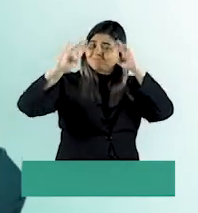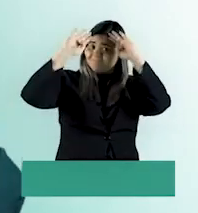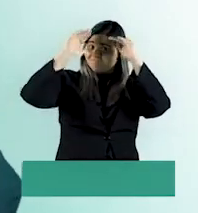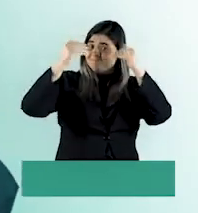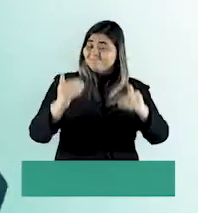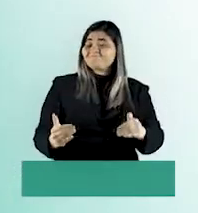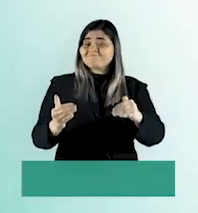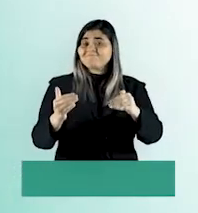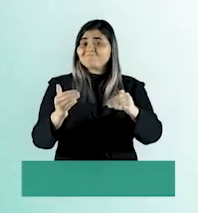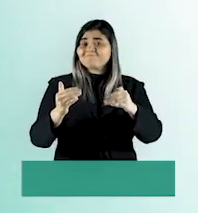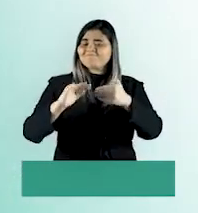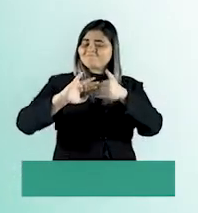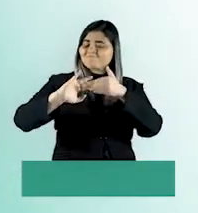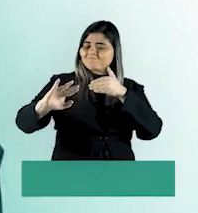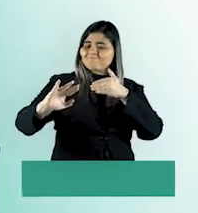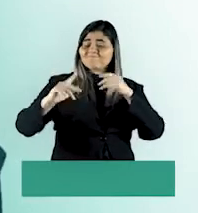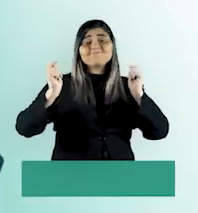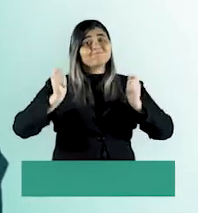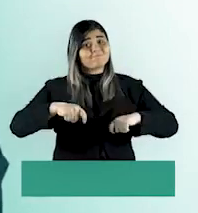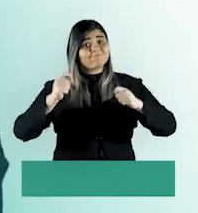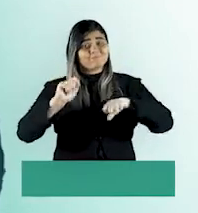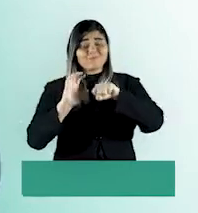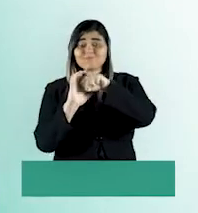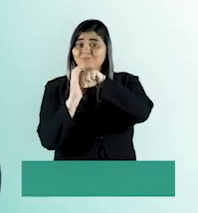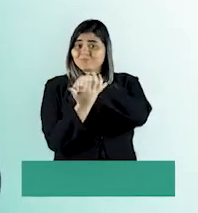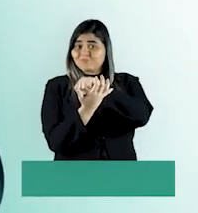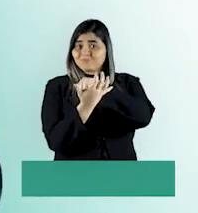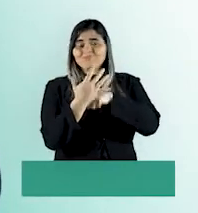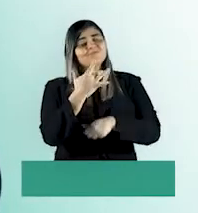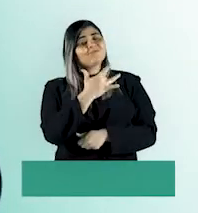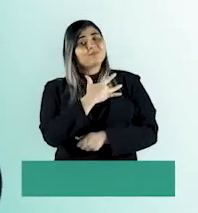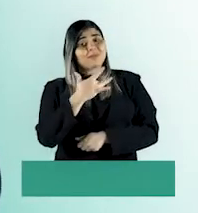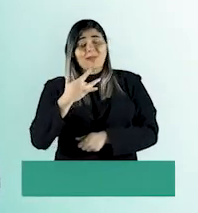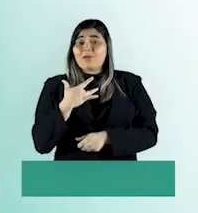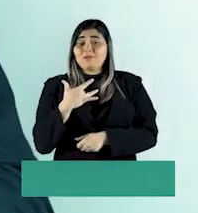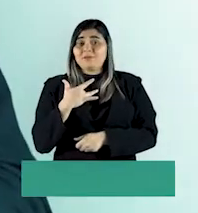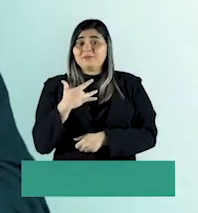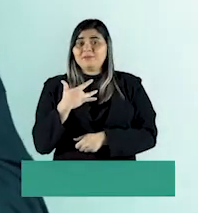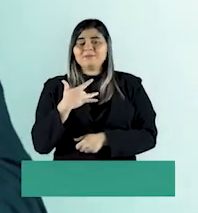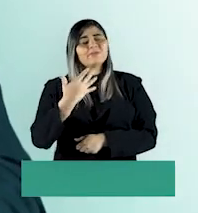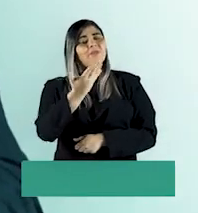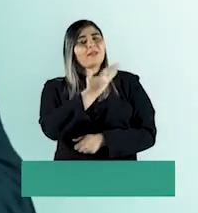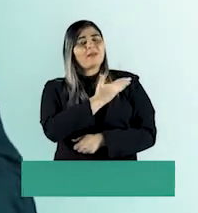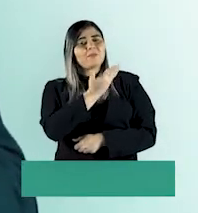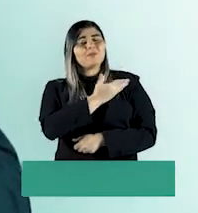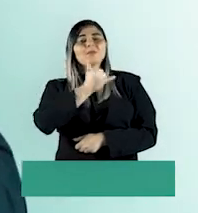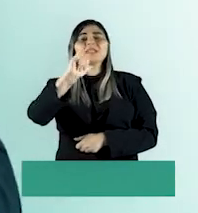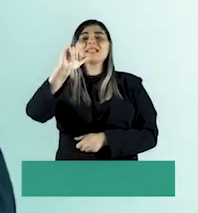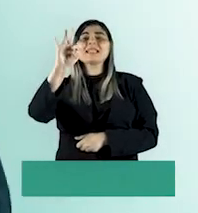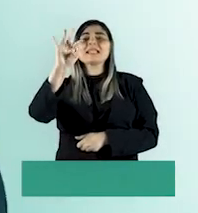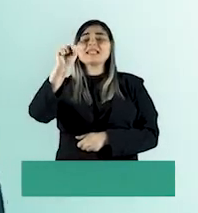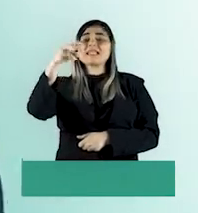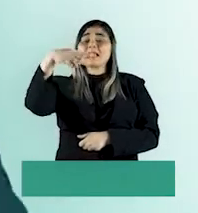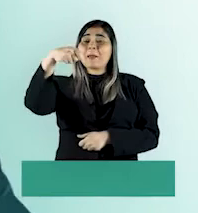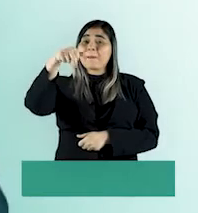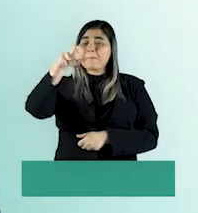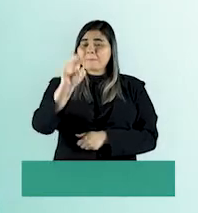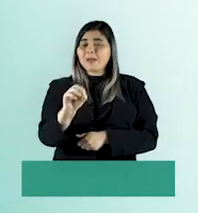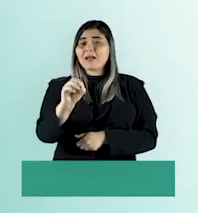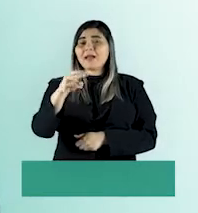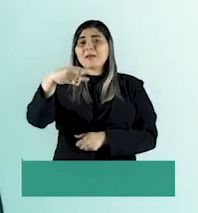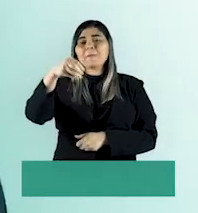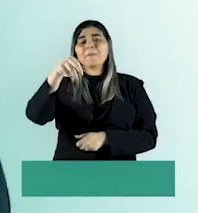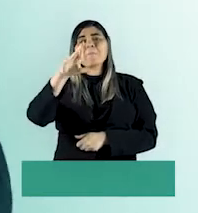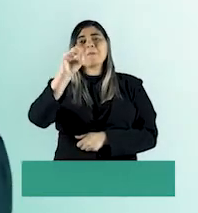protocolos de distanciamento tão importantes para a preservação da nossa saúde. Aos amigos Itamar Moreira e Mardoni